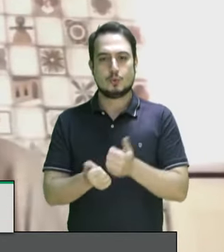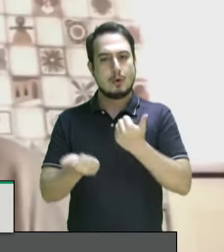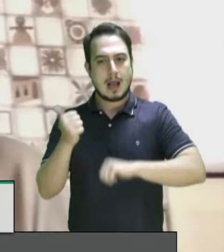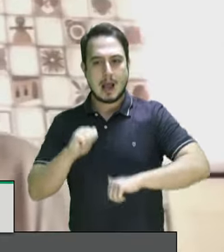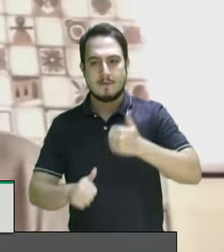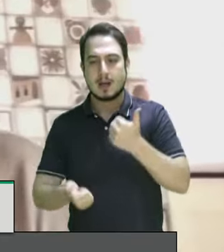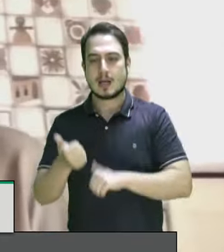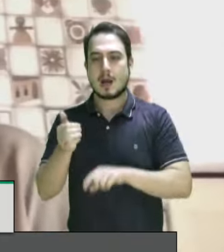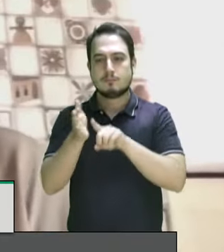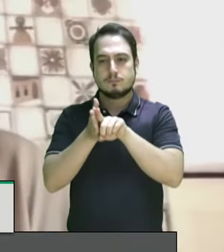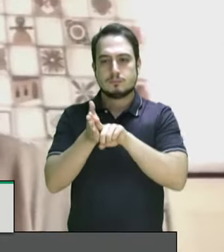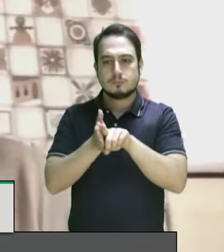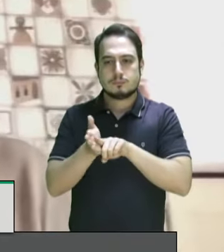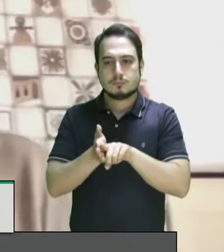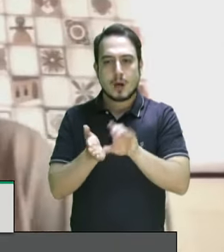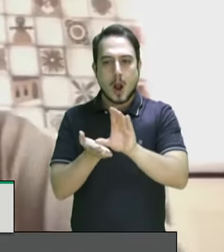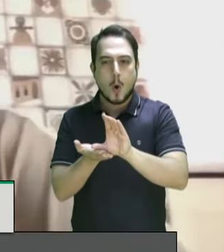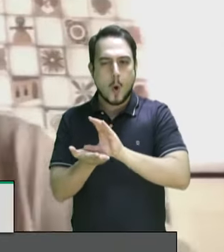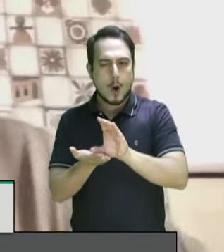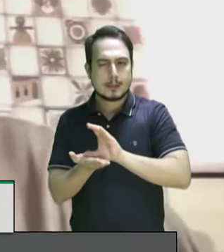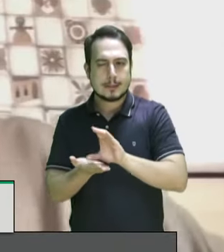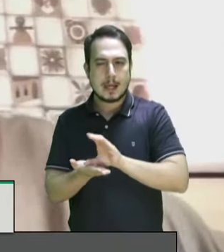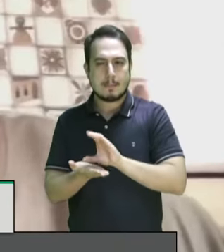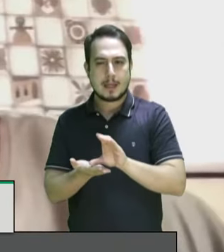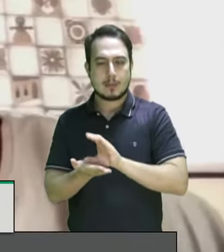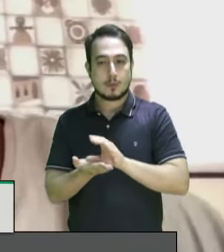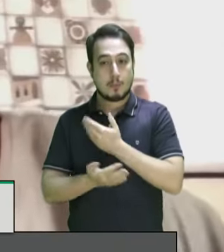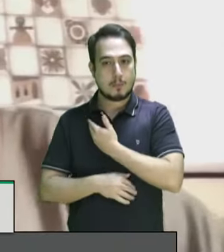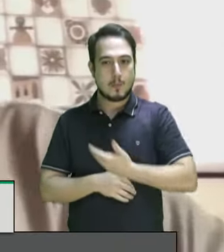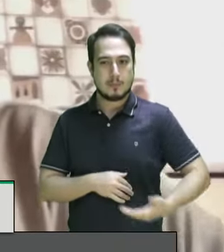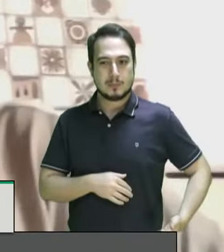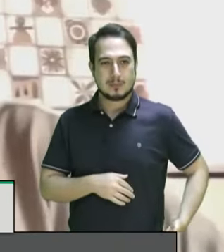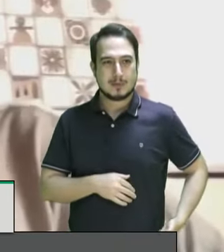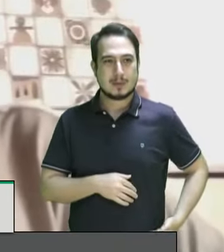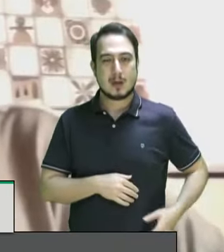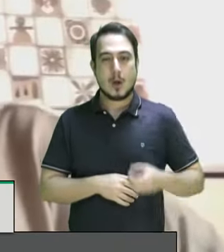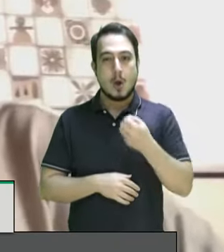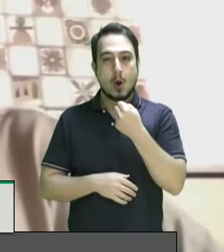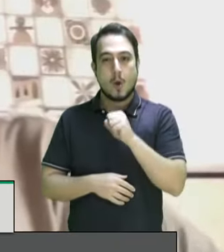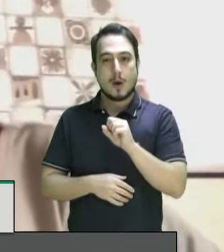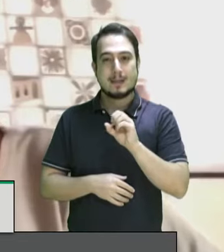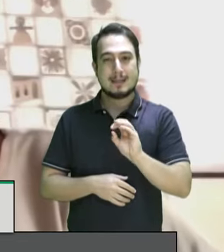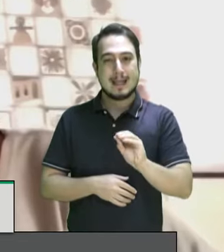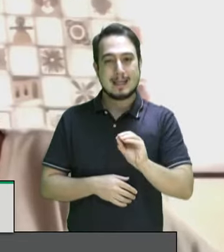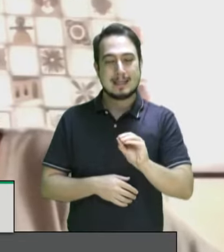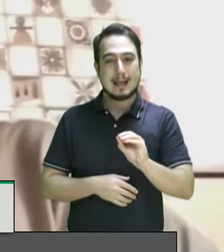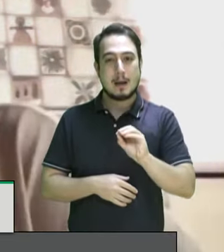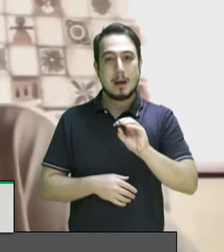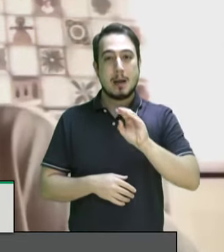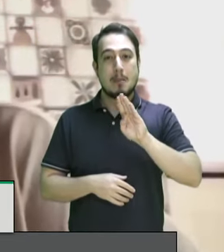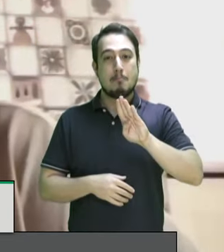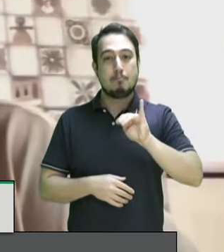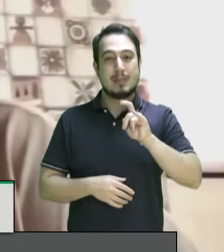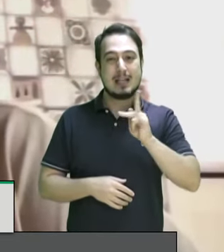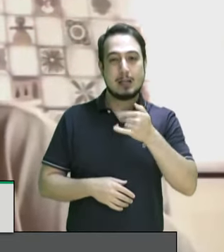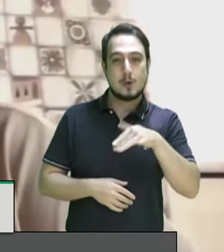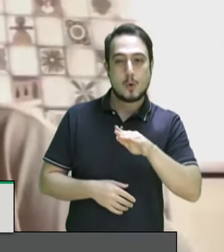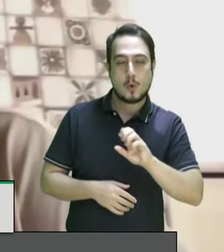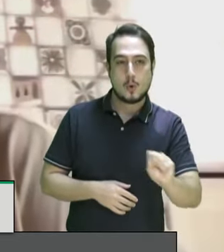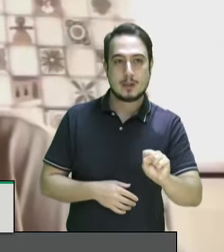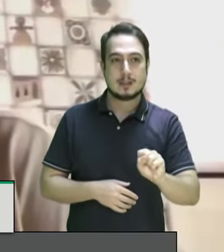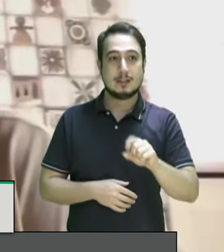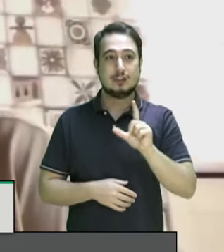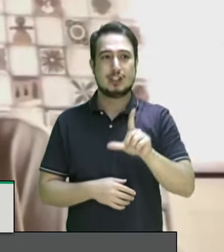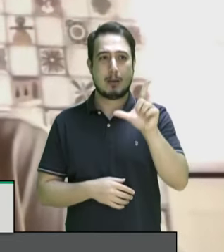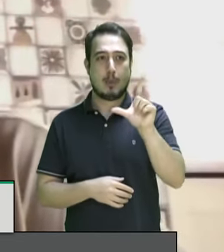orçamento o orçamento público nós deixamos de executar 80 bilhões nós reduzimos Cleifson